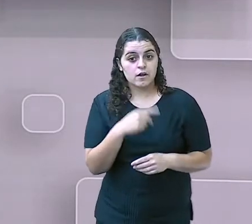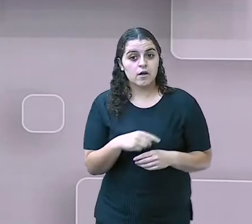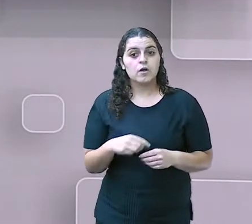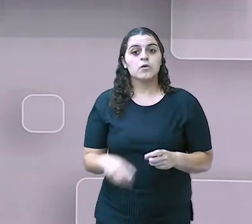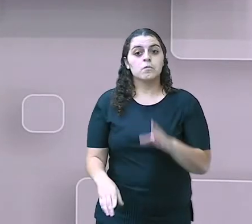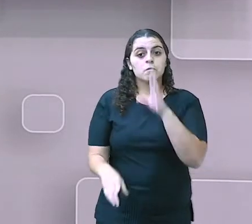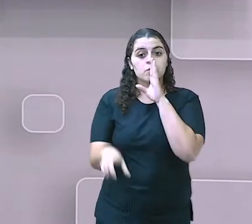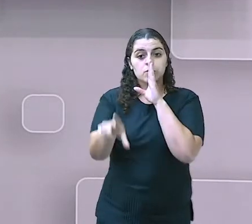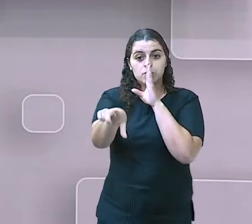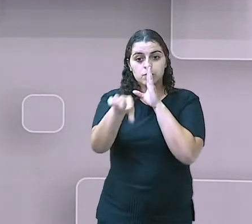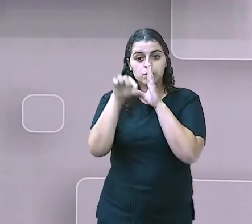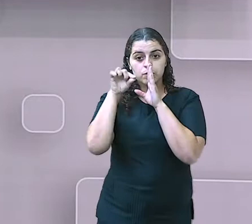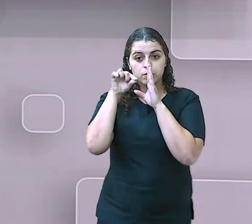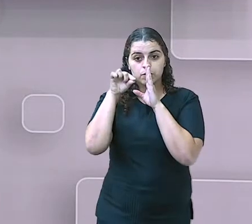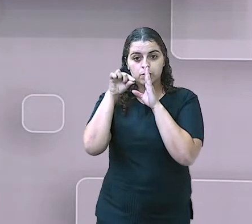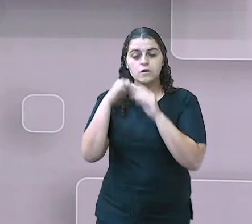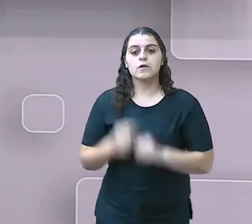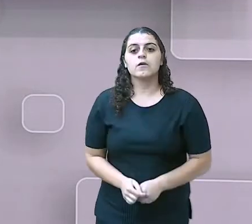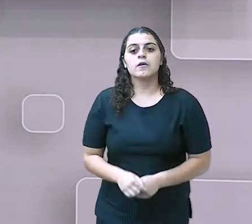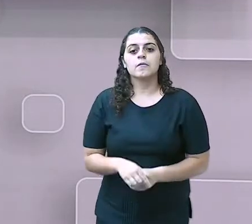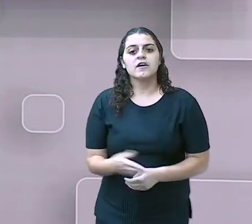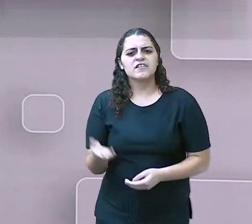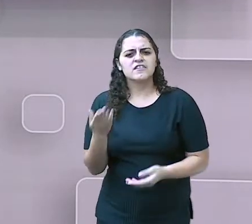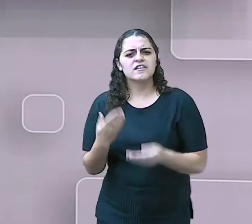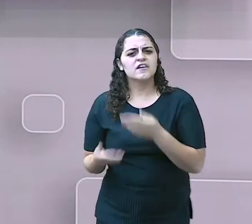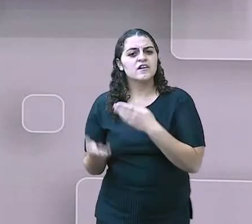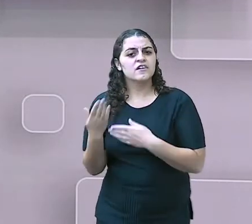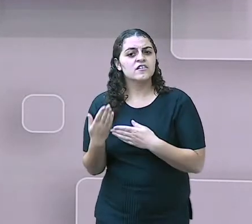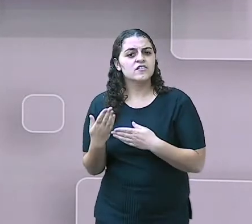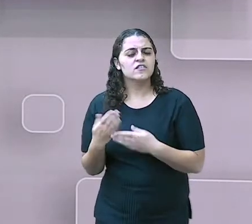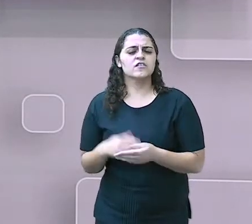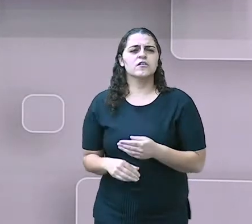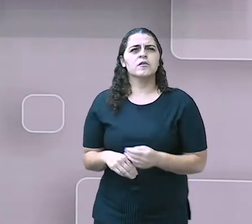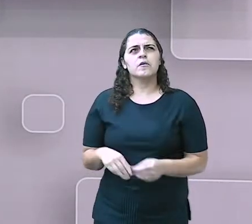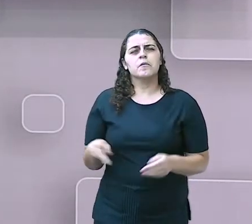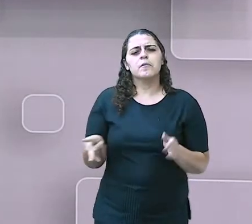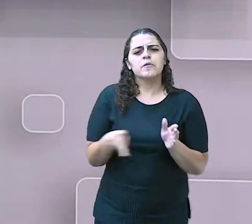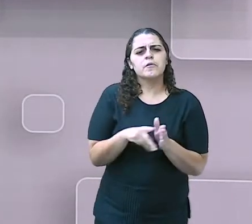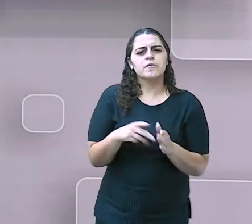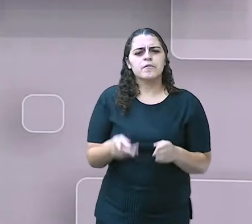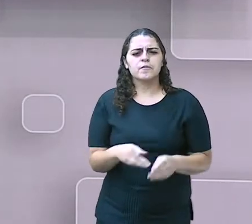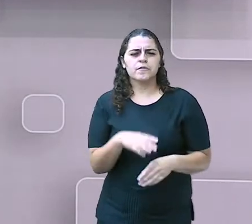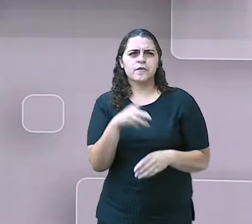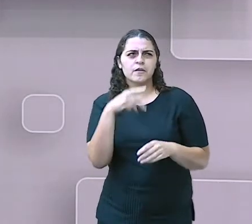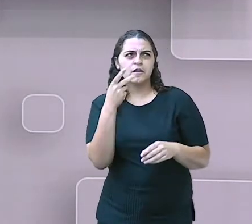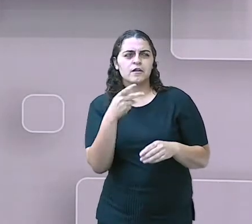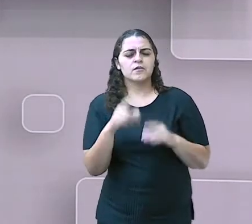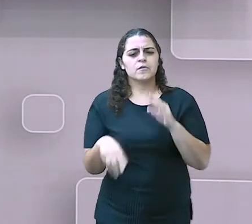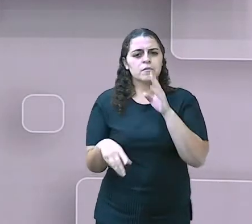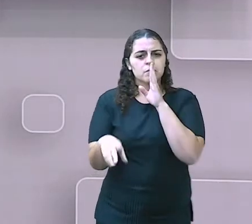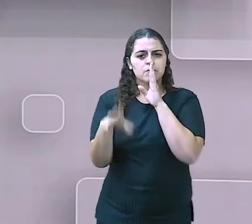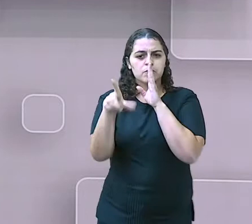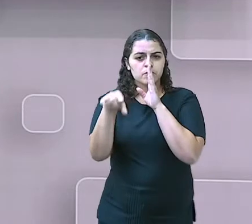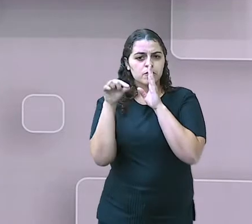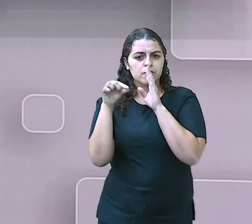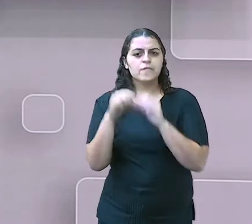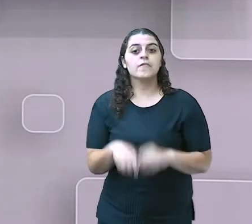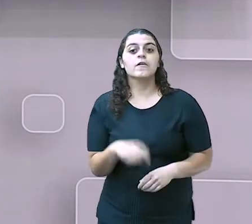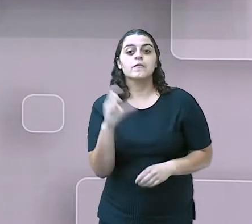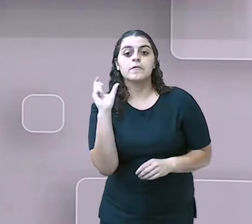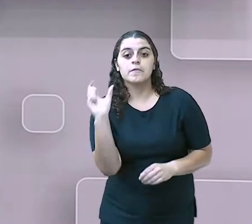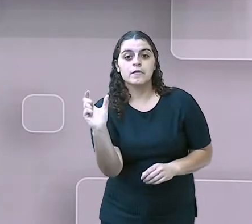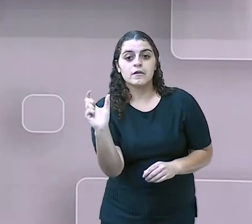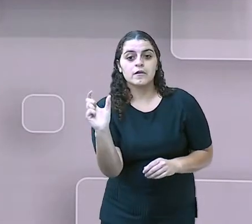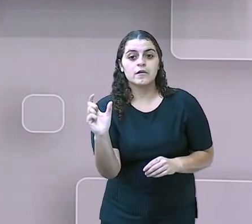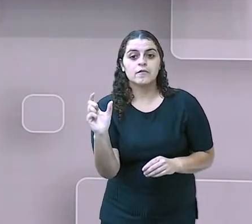mutismo seletivo, mas antes de entrar propriamente dito no mutismo seletivo, vamos falar dessa palavrinha aí,